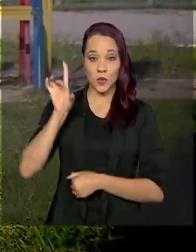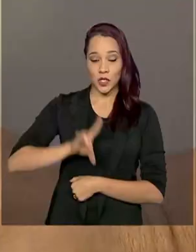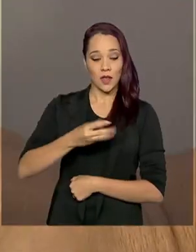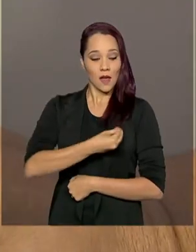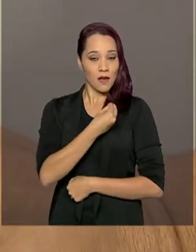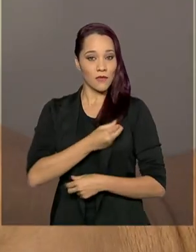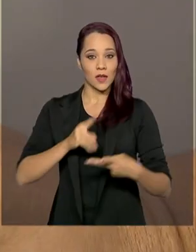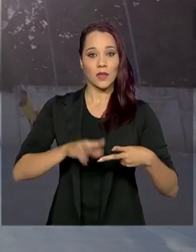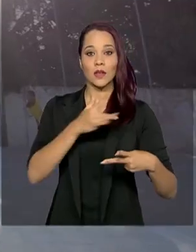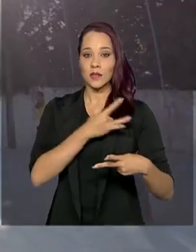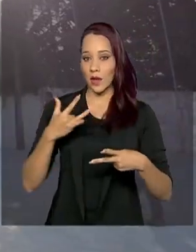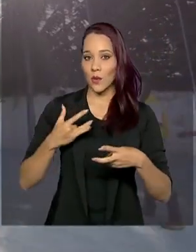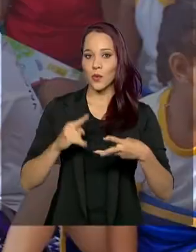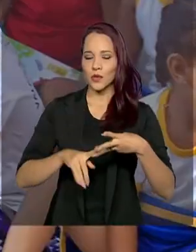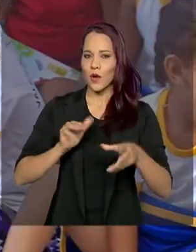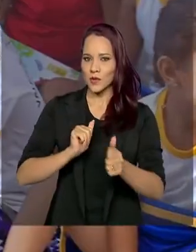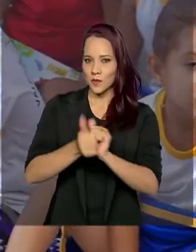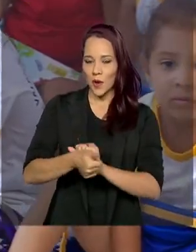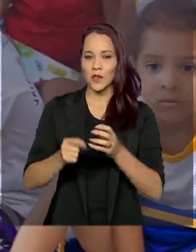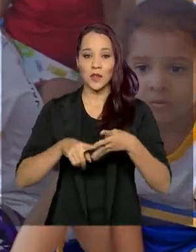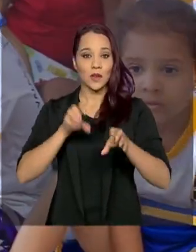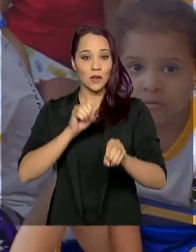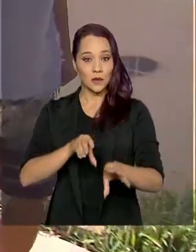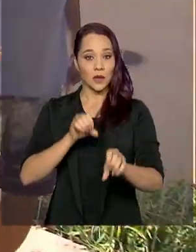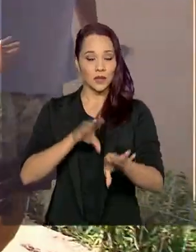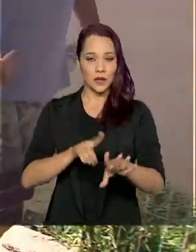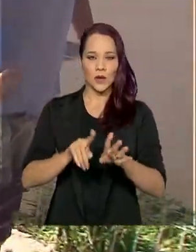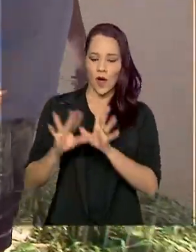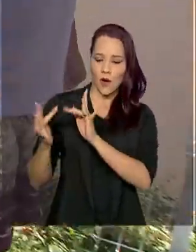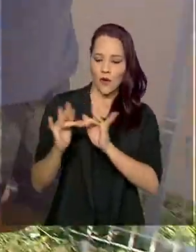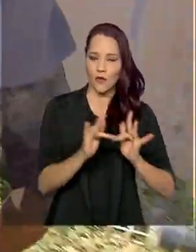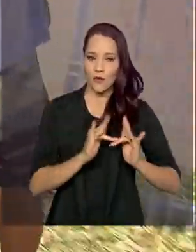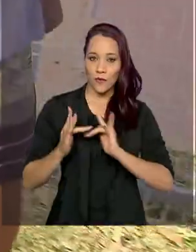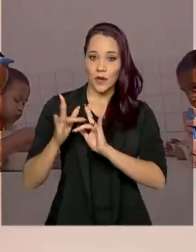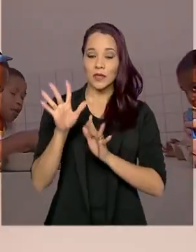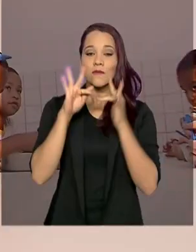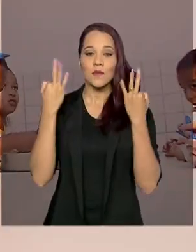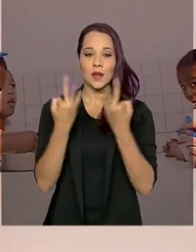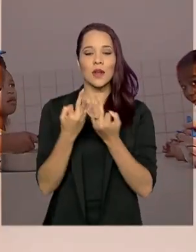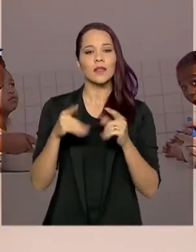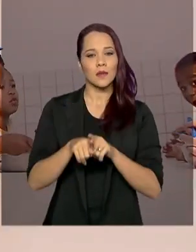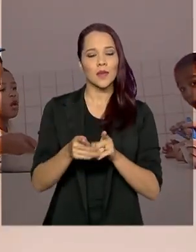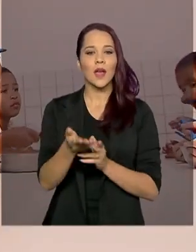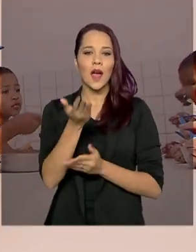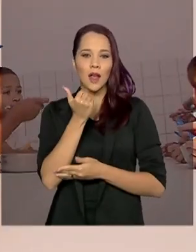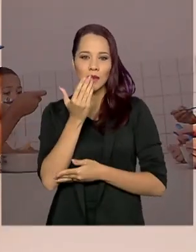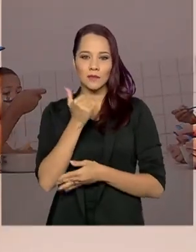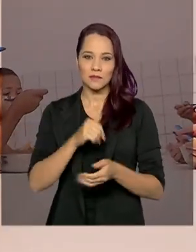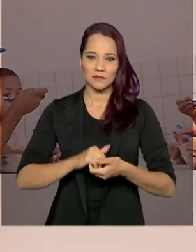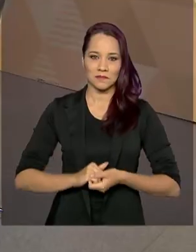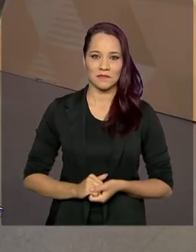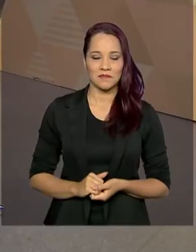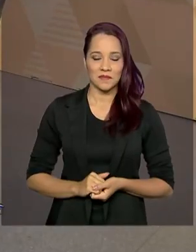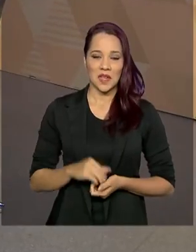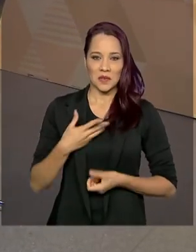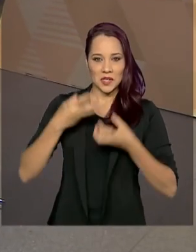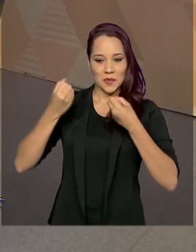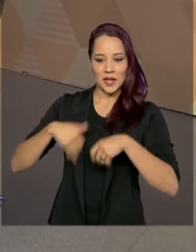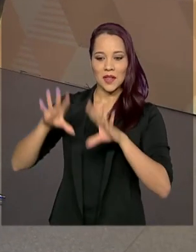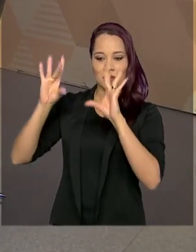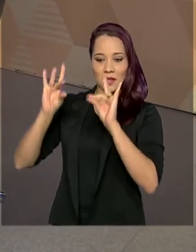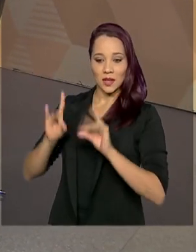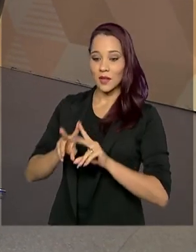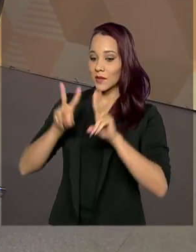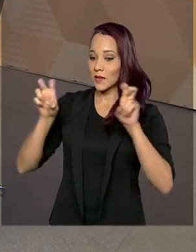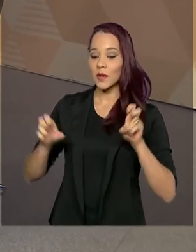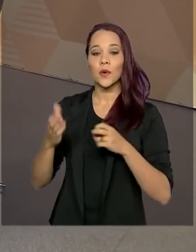à vida, à saúde, ao esporte, à educação, à convivência familiar e à alimentação. Para nos detalhar esse